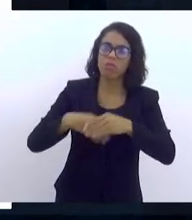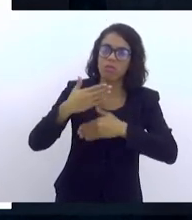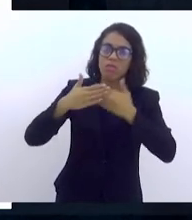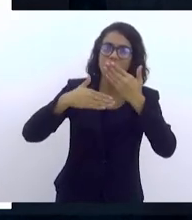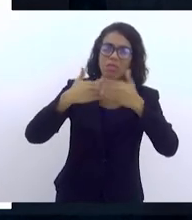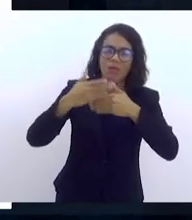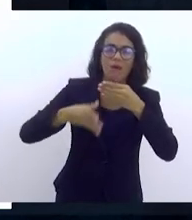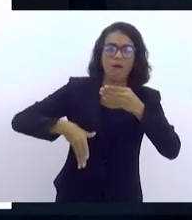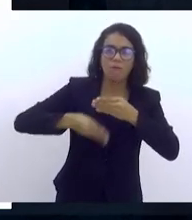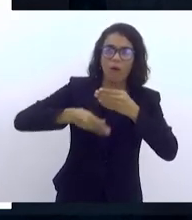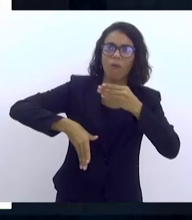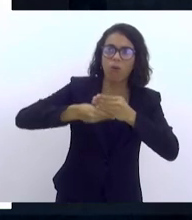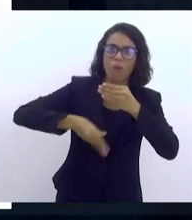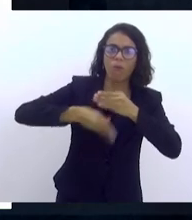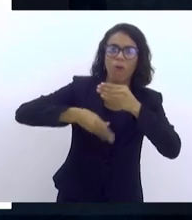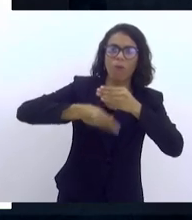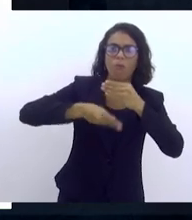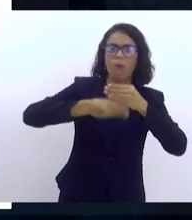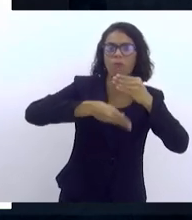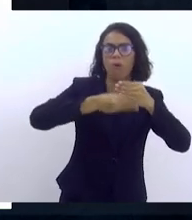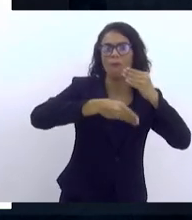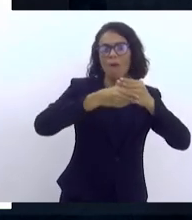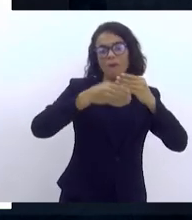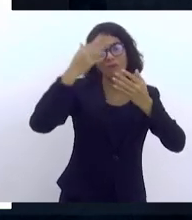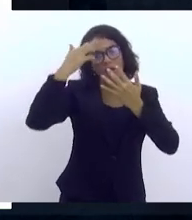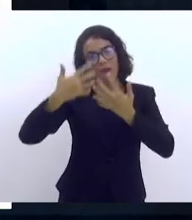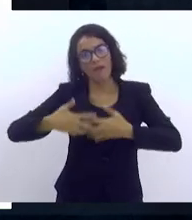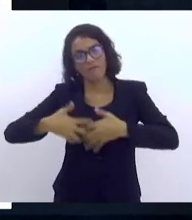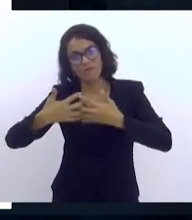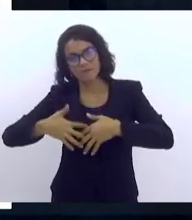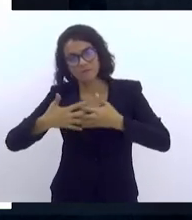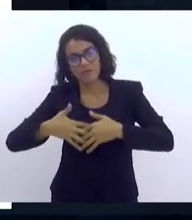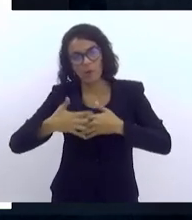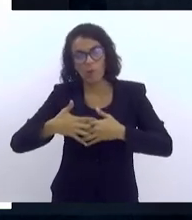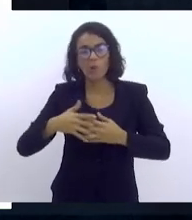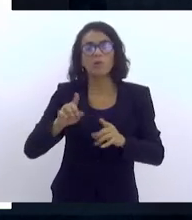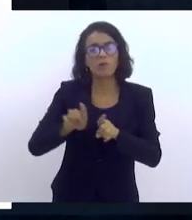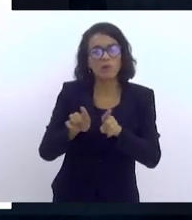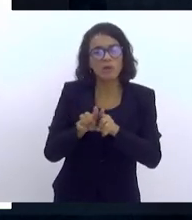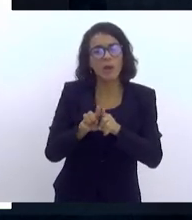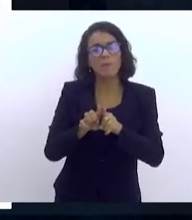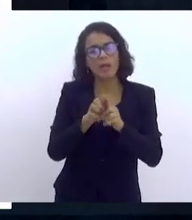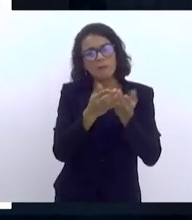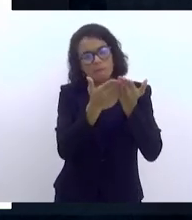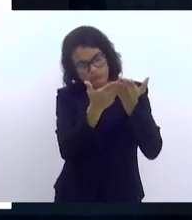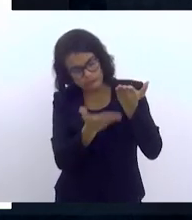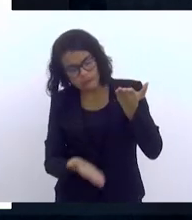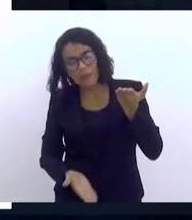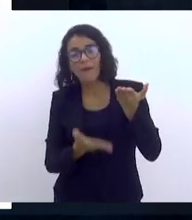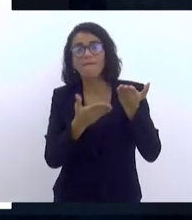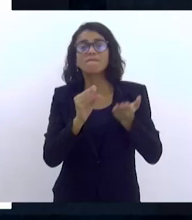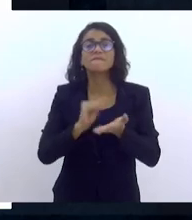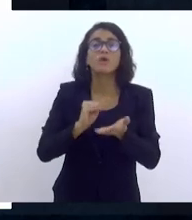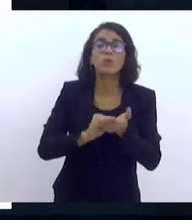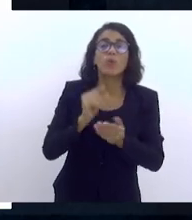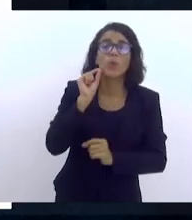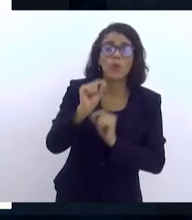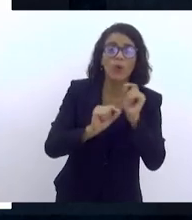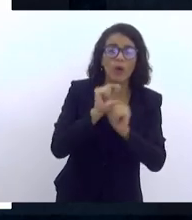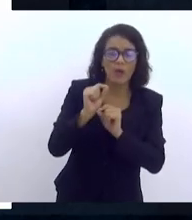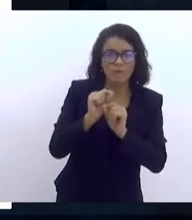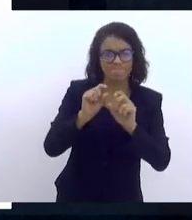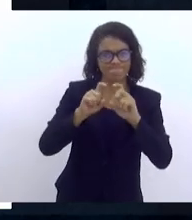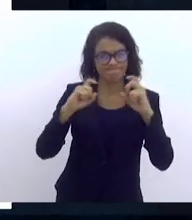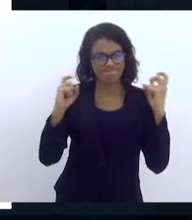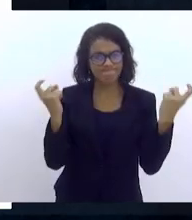temos um acúmulo de reflexão e de encaminhamento. Isso precisa ser ouvido e,